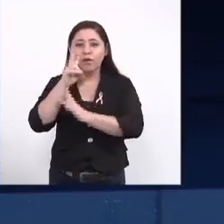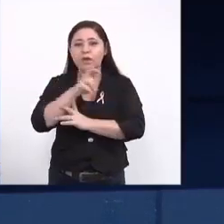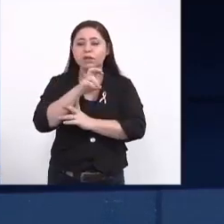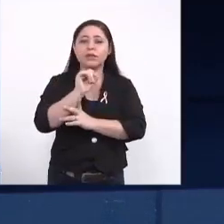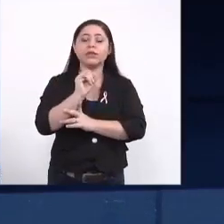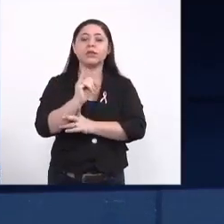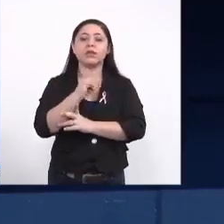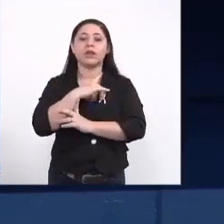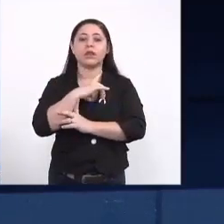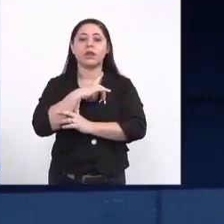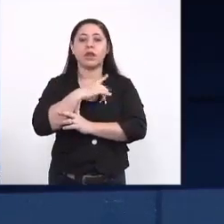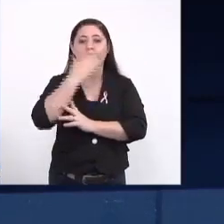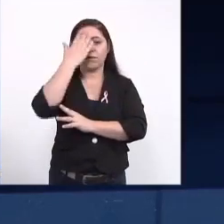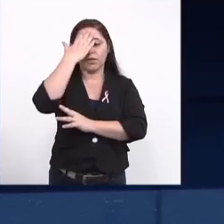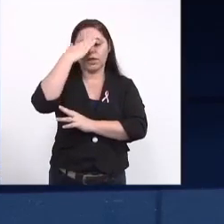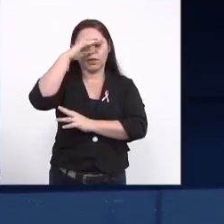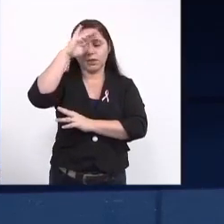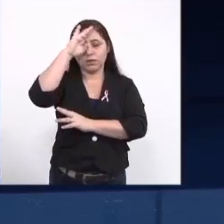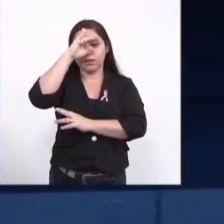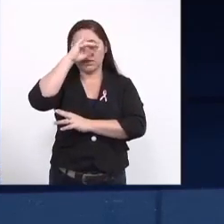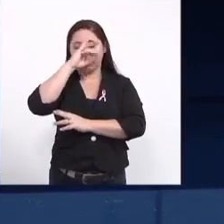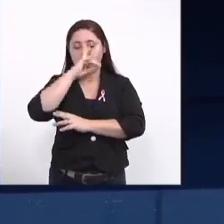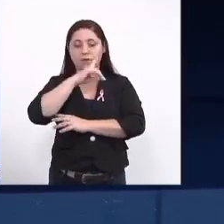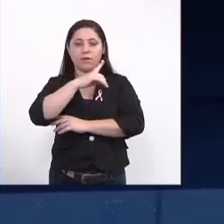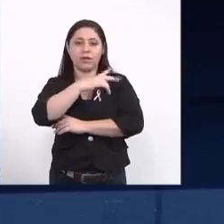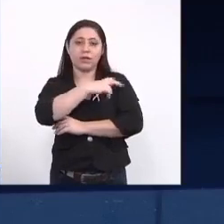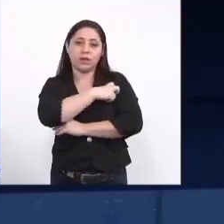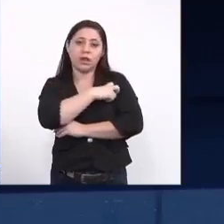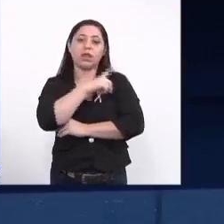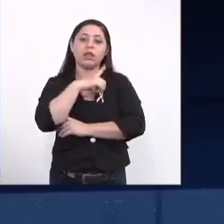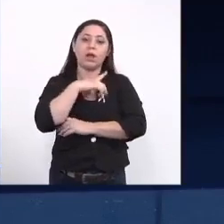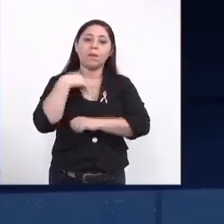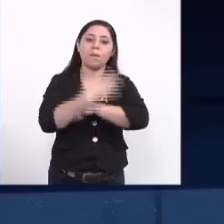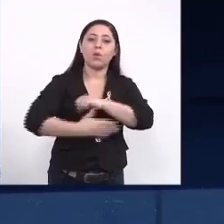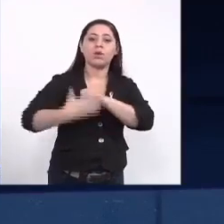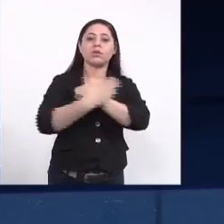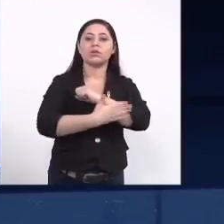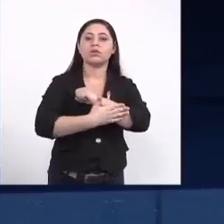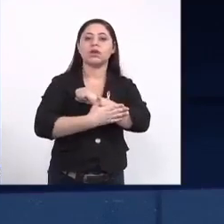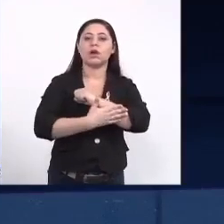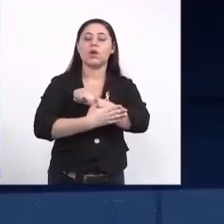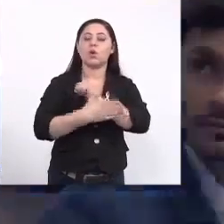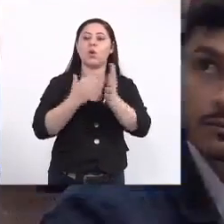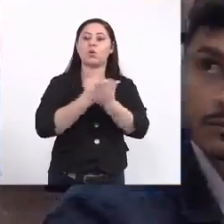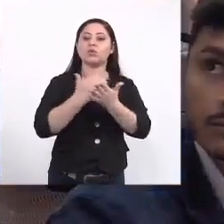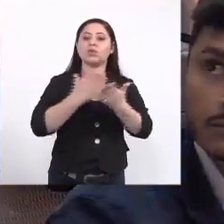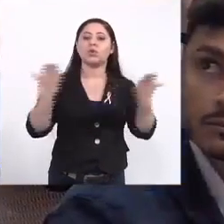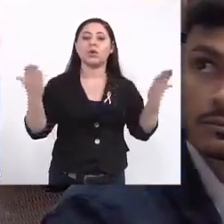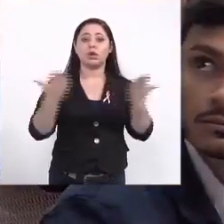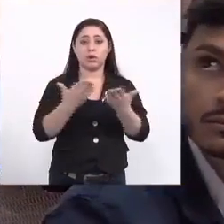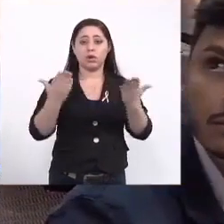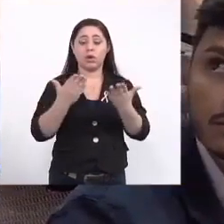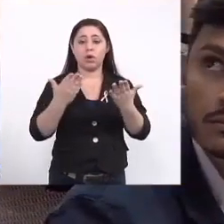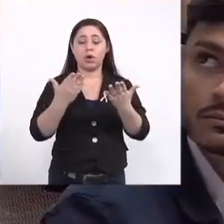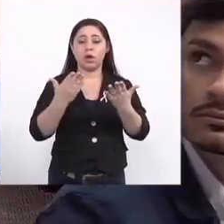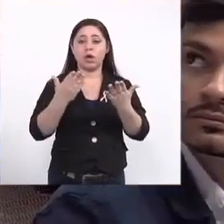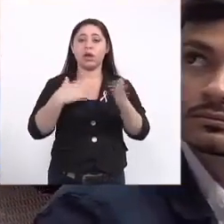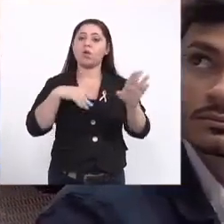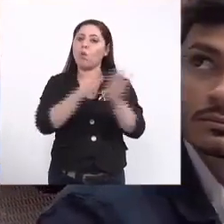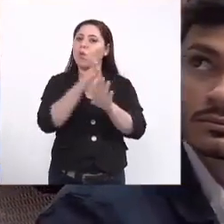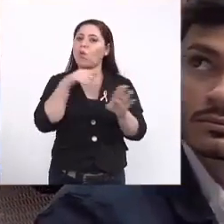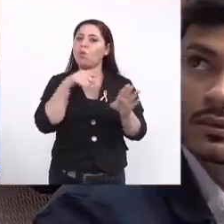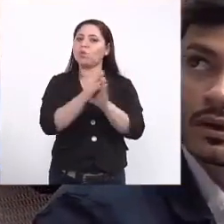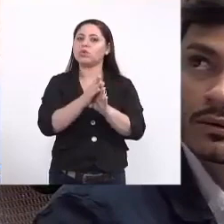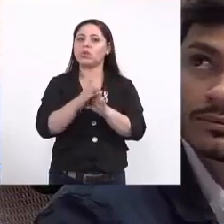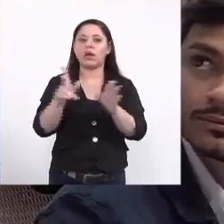se a vacinação da febre amarela conferiu ou tem influência como proteção a gente começou agora que foi uma recomendação